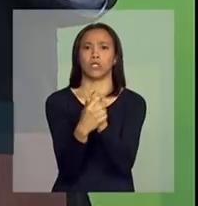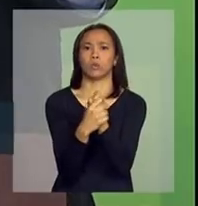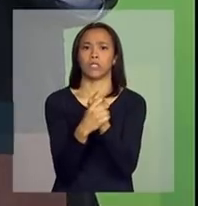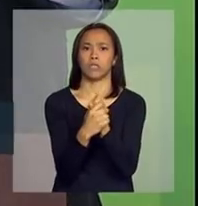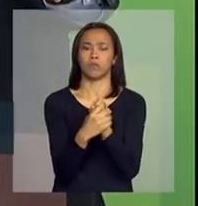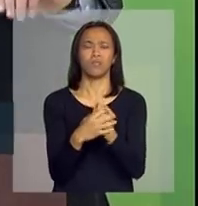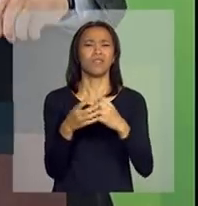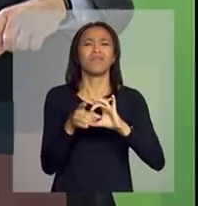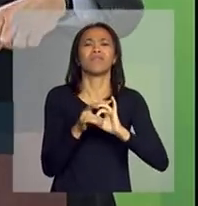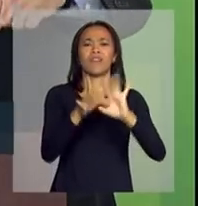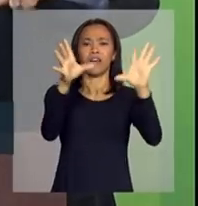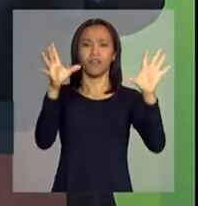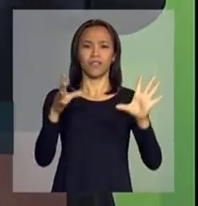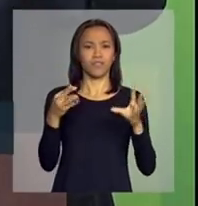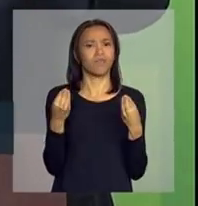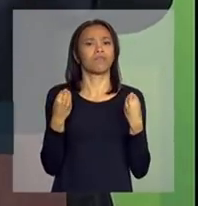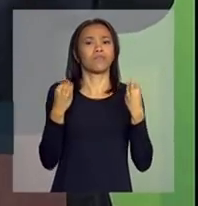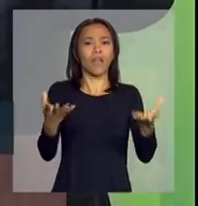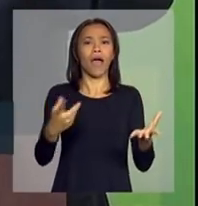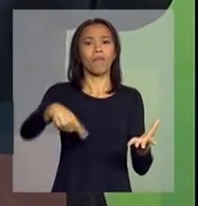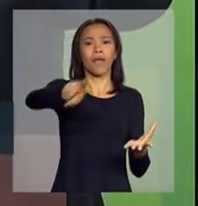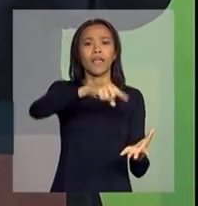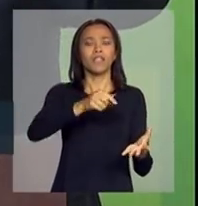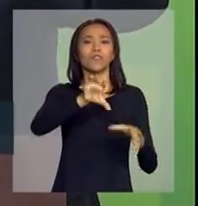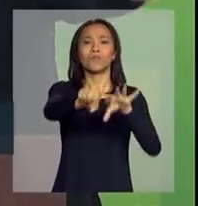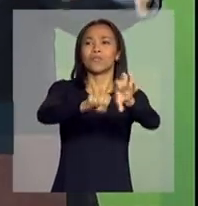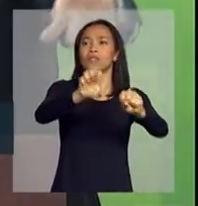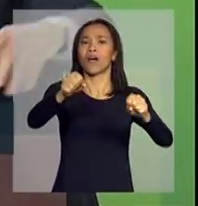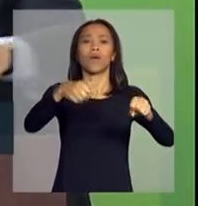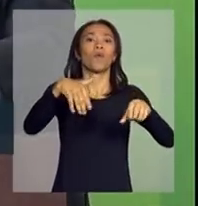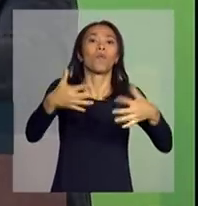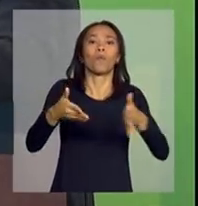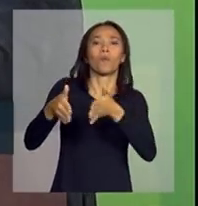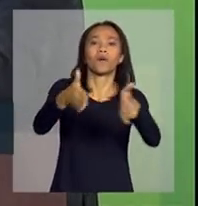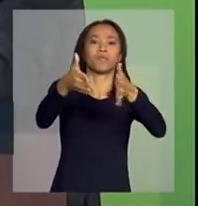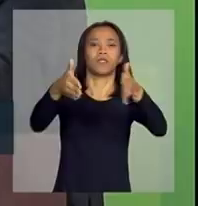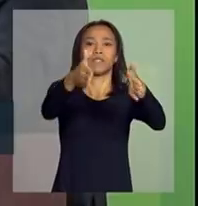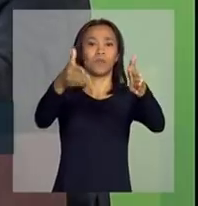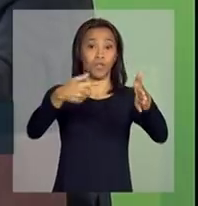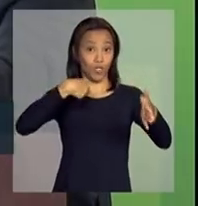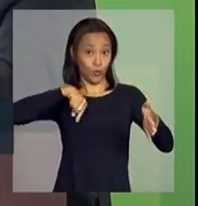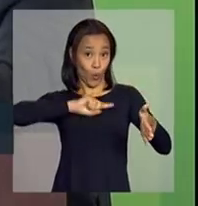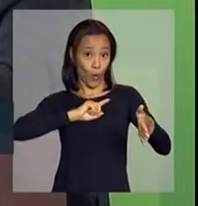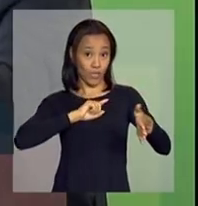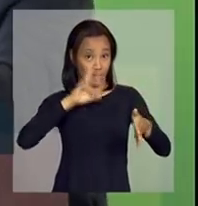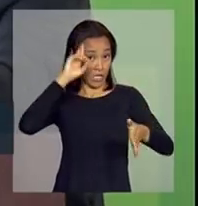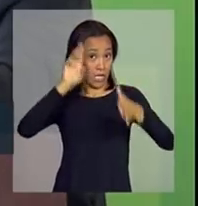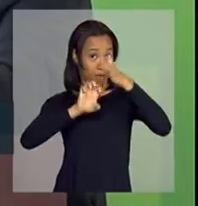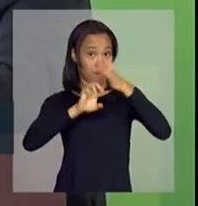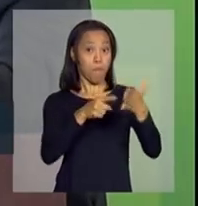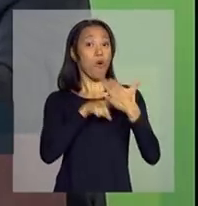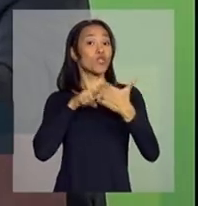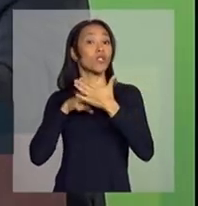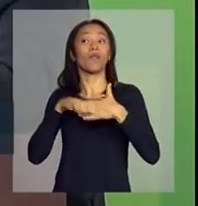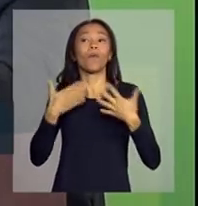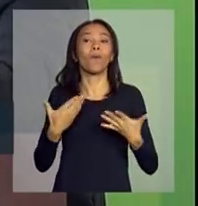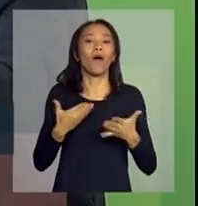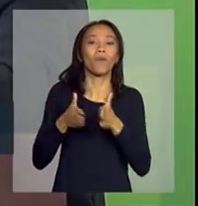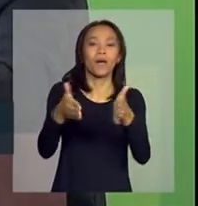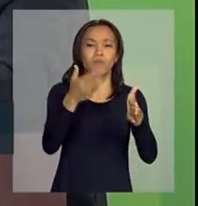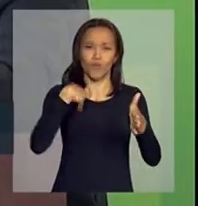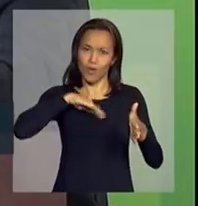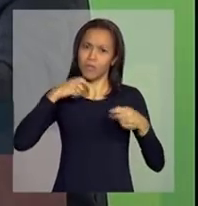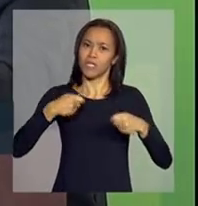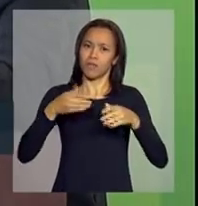que é exatamente para dar liberdade para eles buscarem o caminho e nos mostrarem o caminho. Nós temos que ser